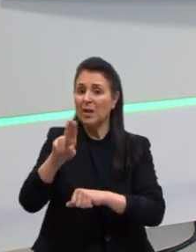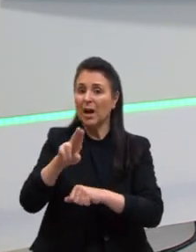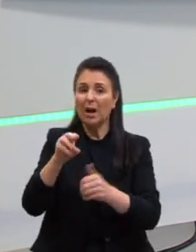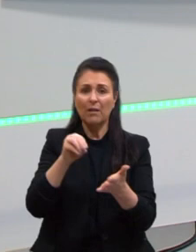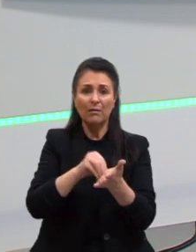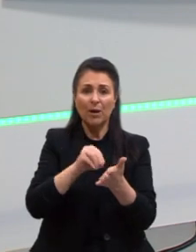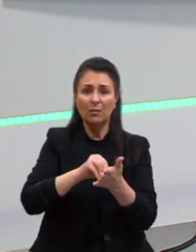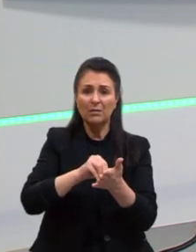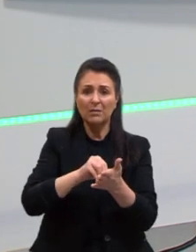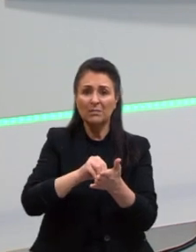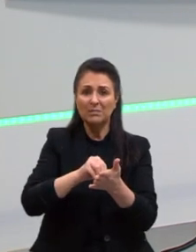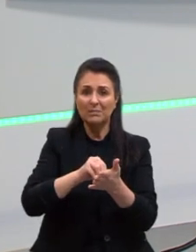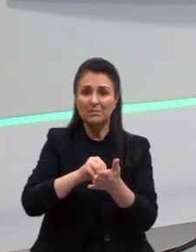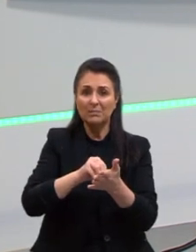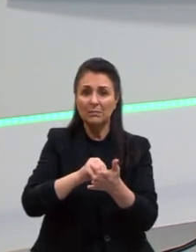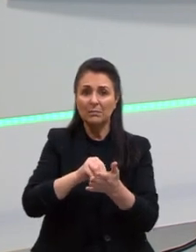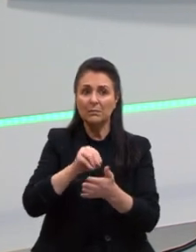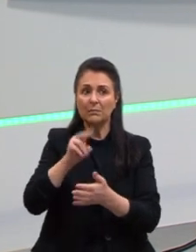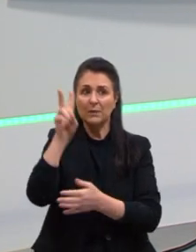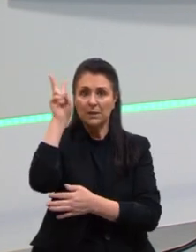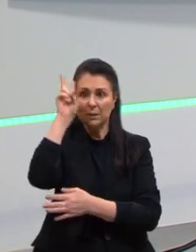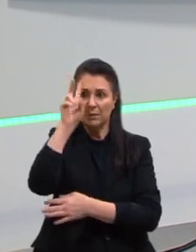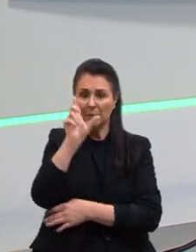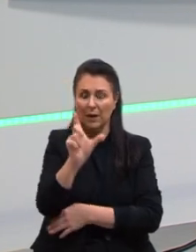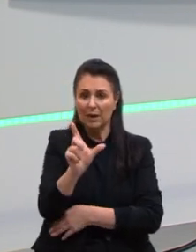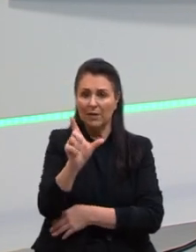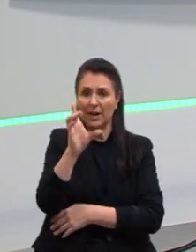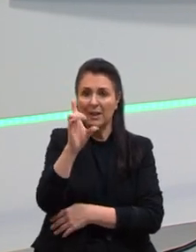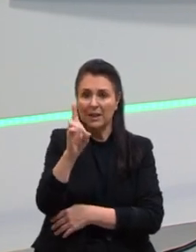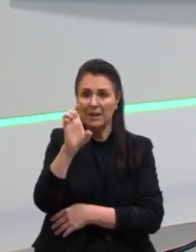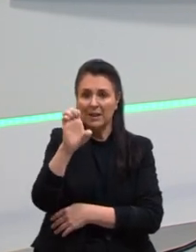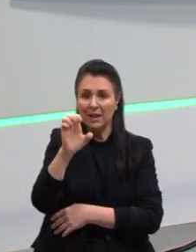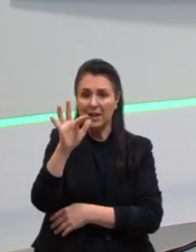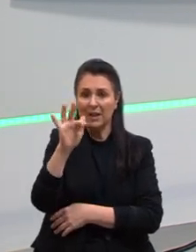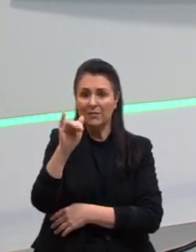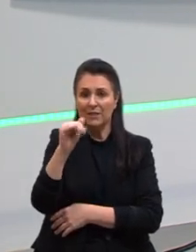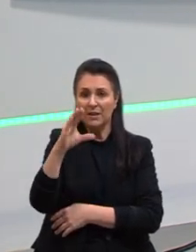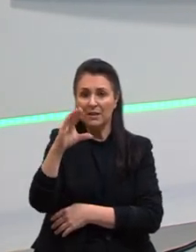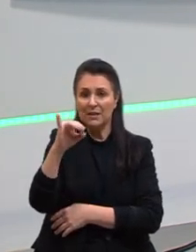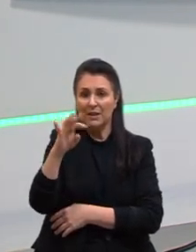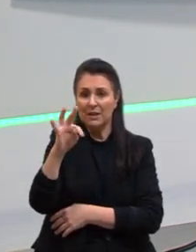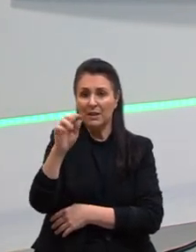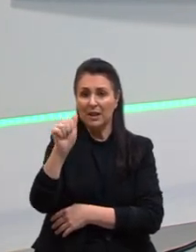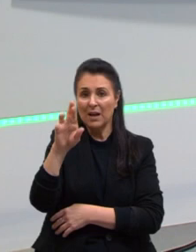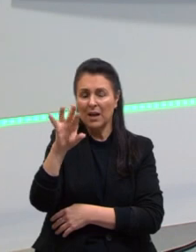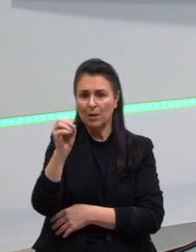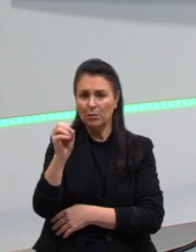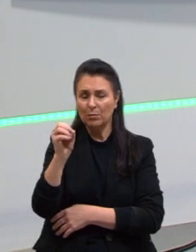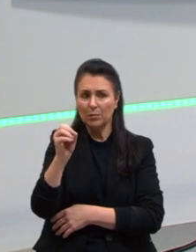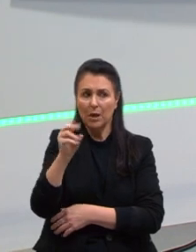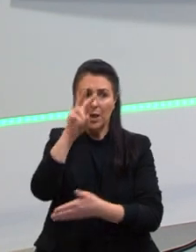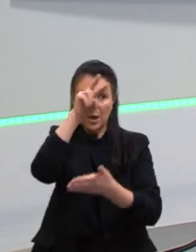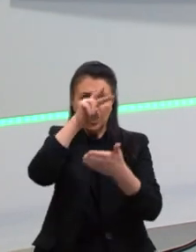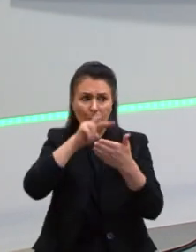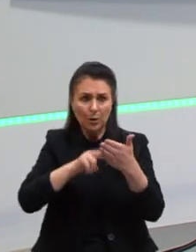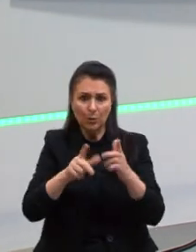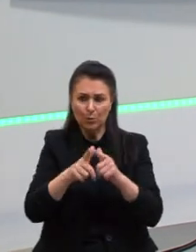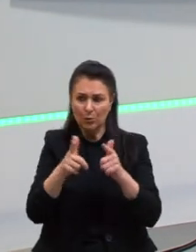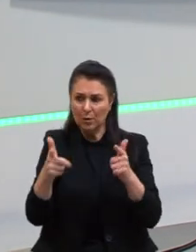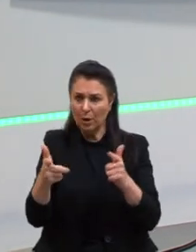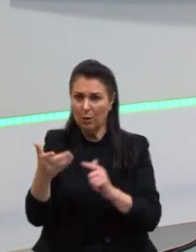Lembrei da palavra deficitário porque eu vi numa matéria de jornal que eu li na semana passada